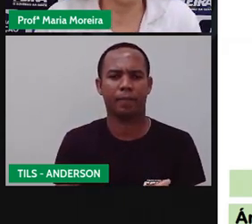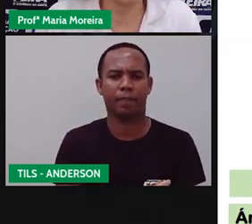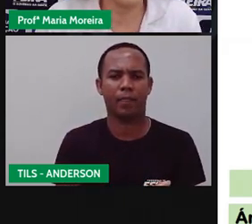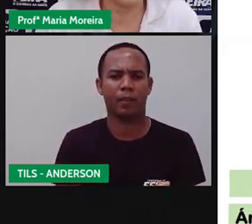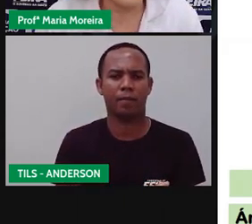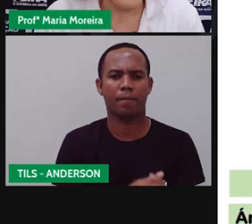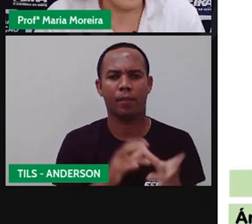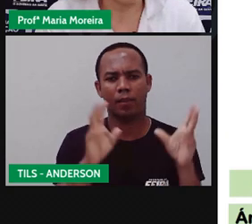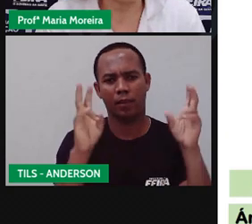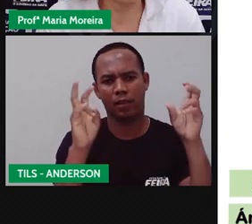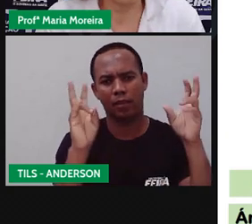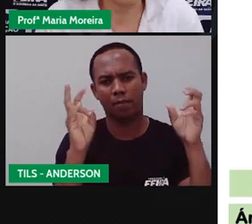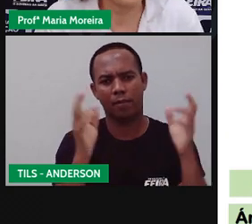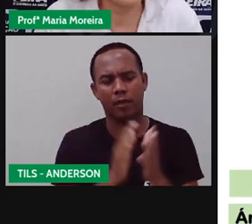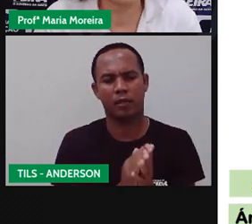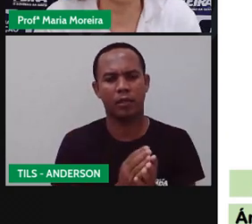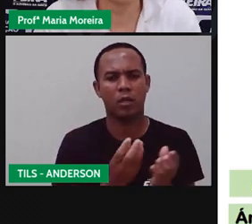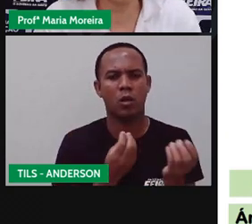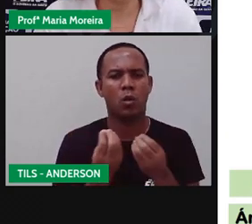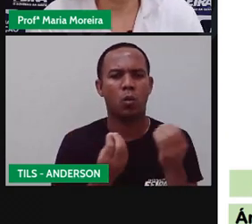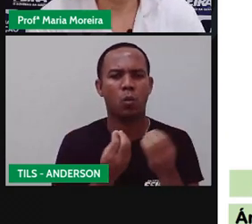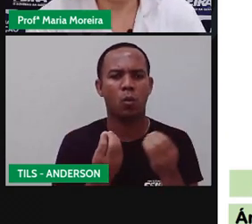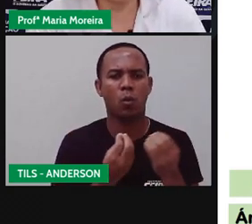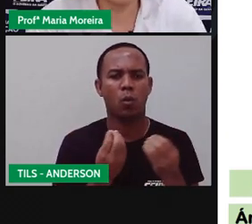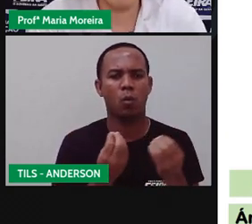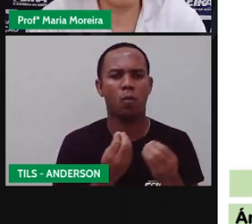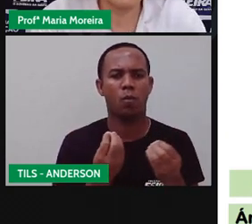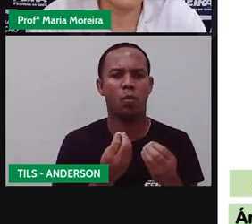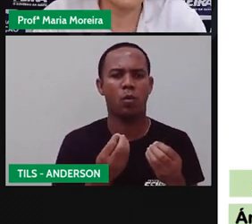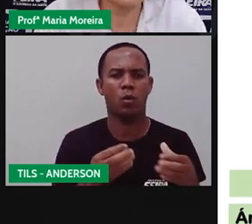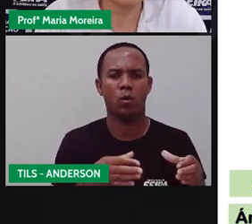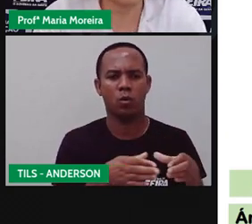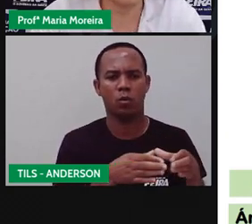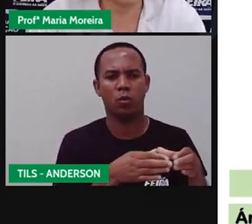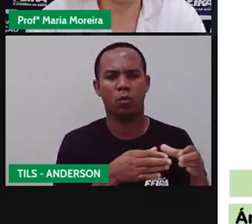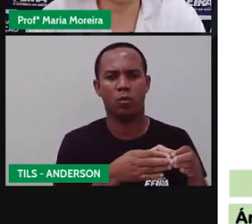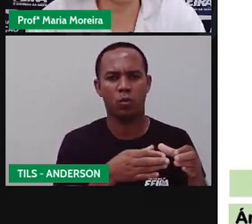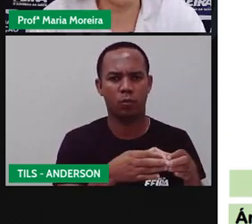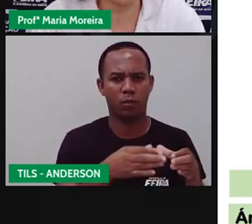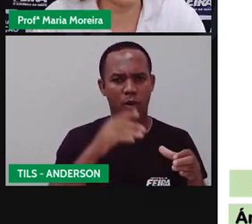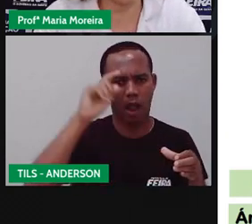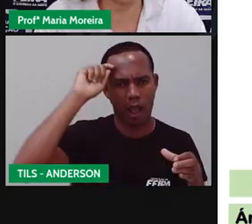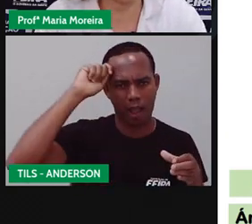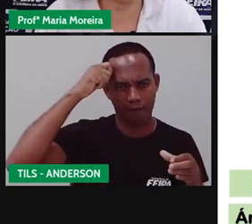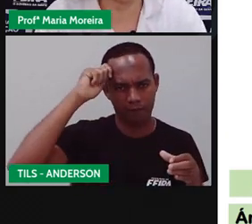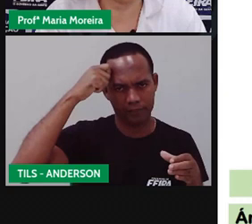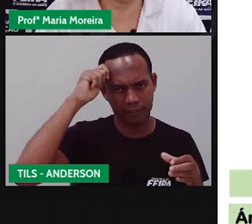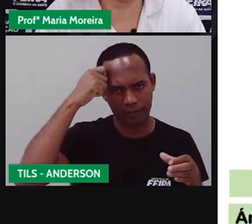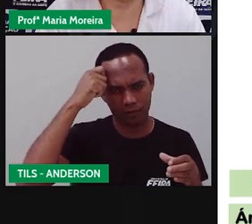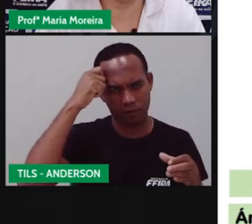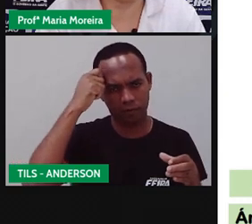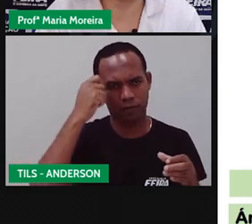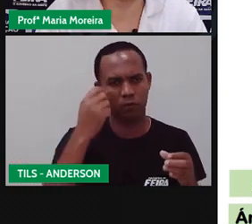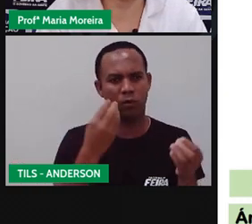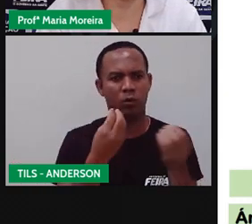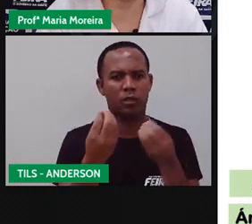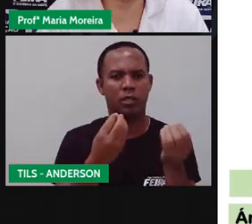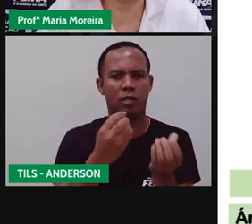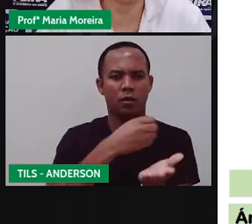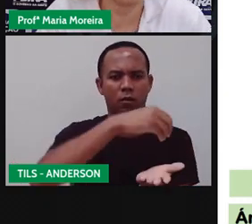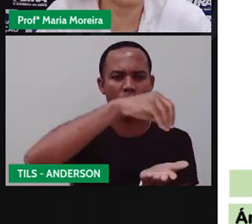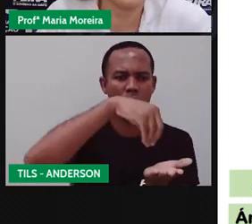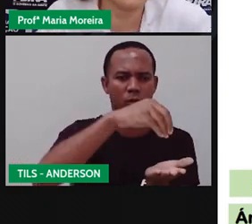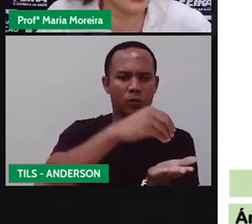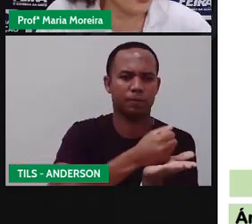sobre o que? A influência, né? Dos africanos, né? Na nossa medicina, a medicina